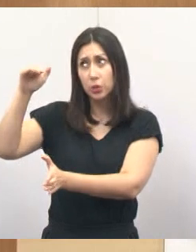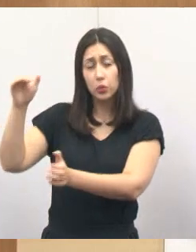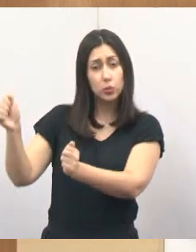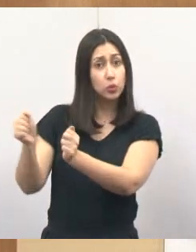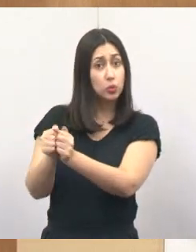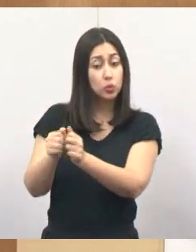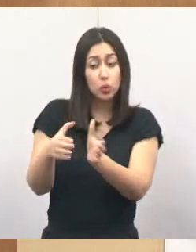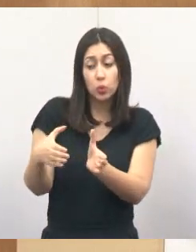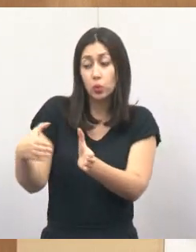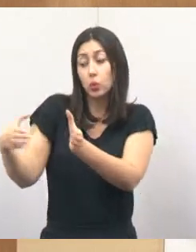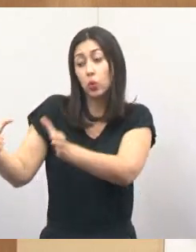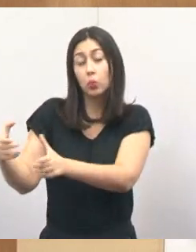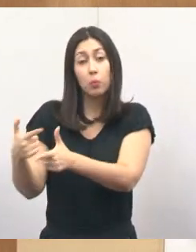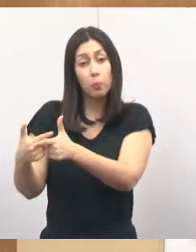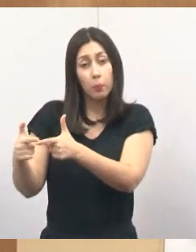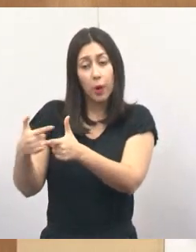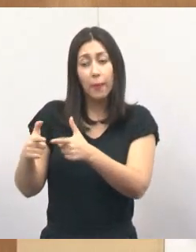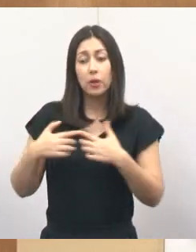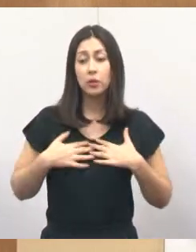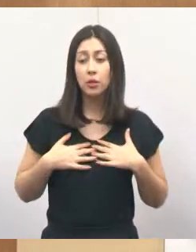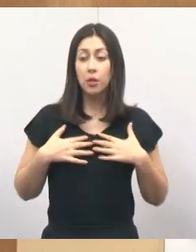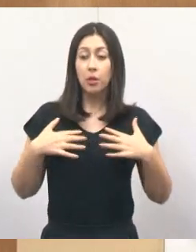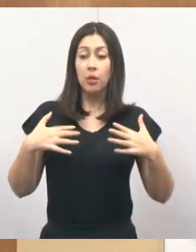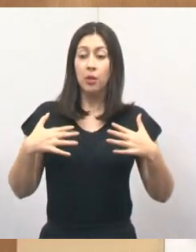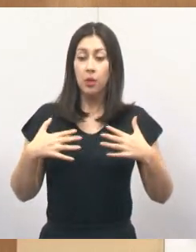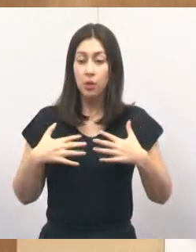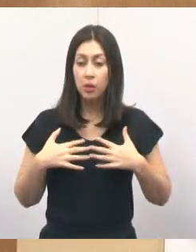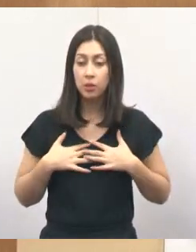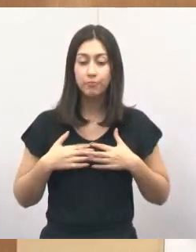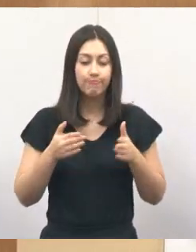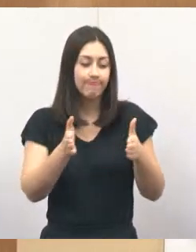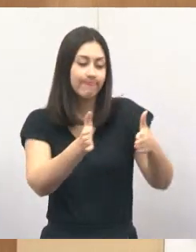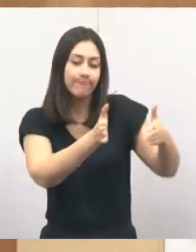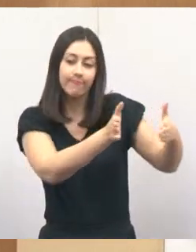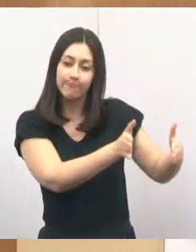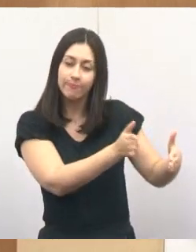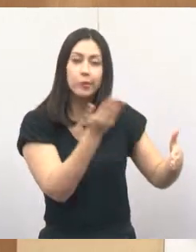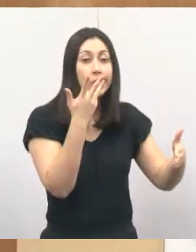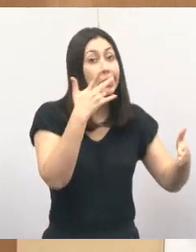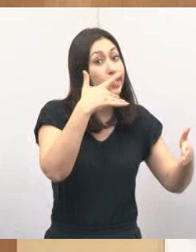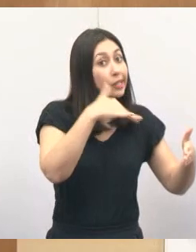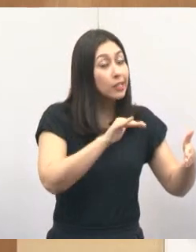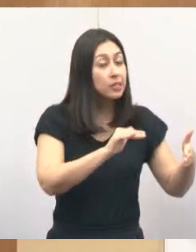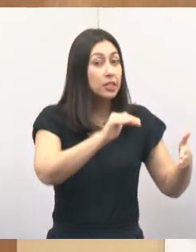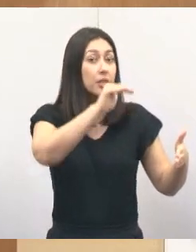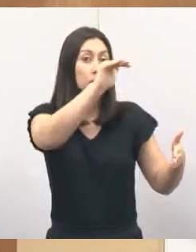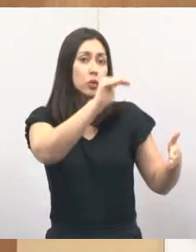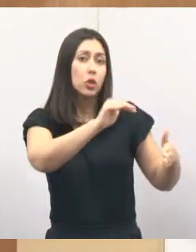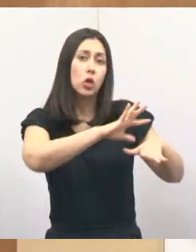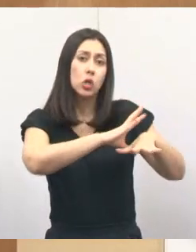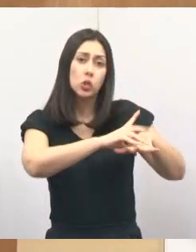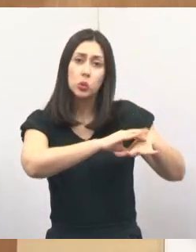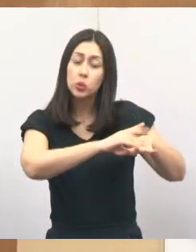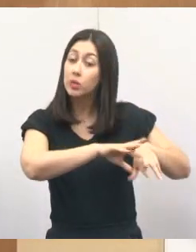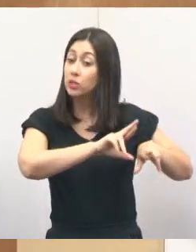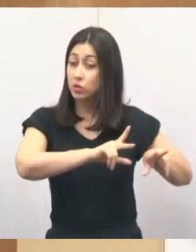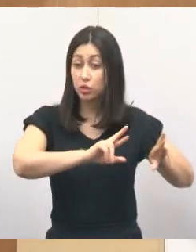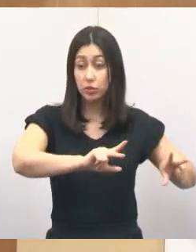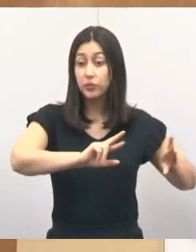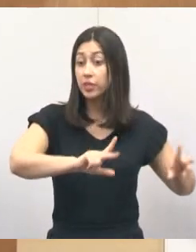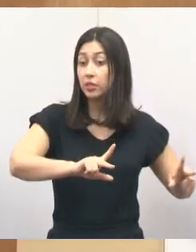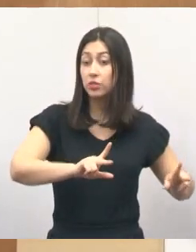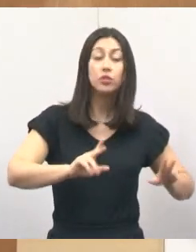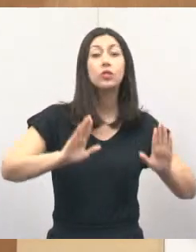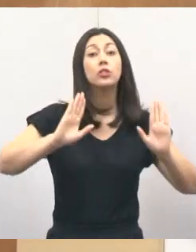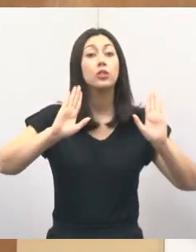na ala respiratória. E, do outro lado, crianças e adultos com outros tipos de problema. Isso